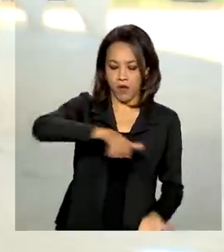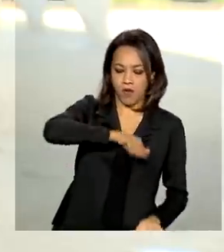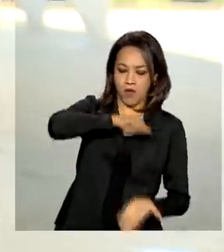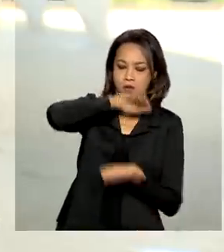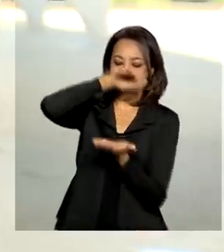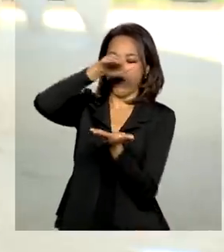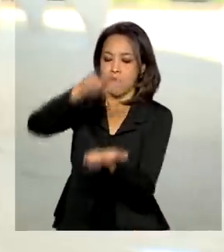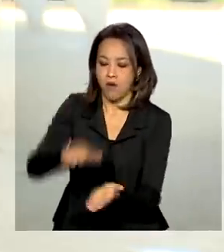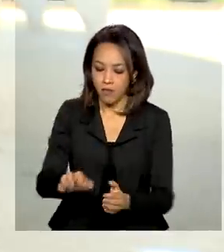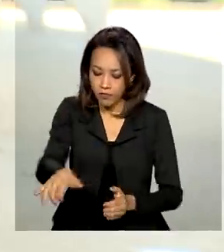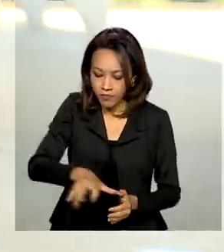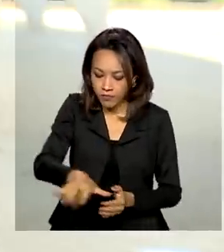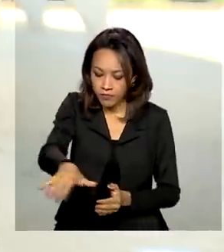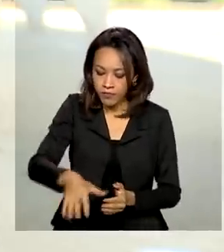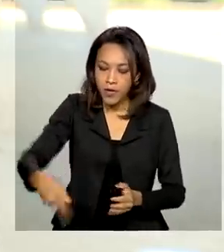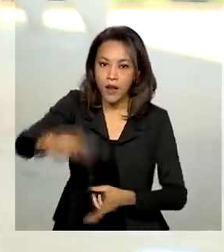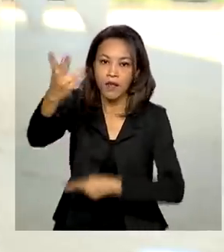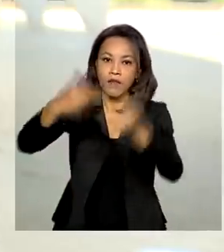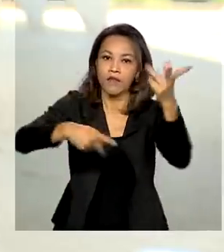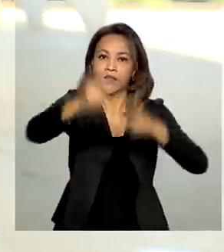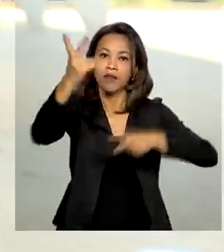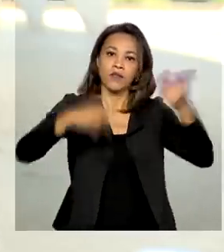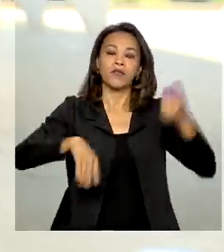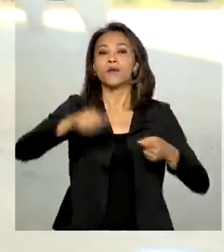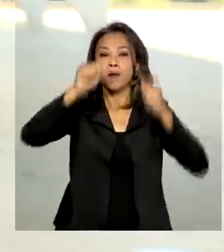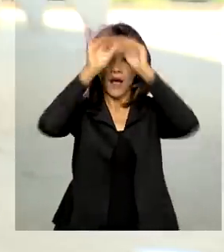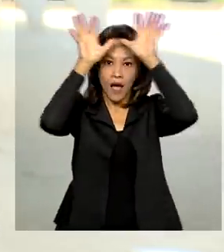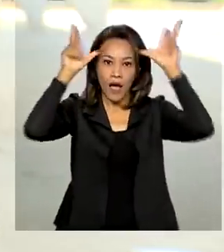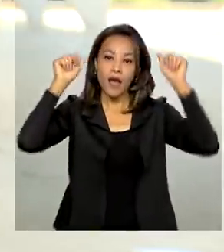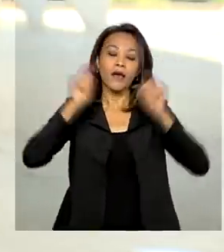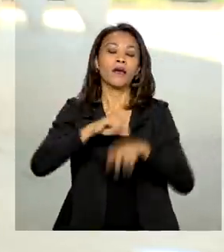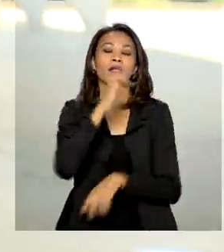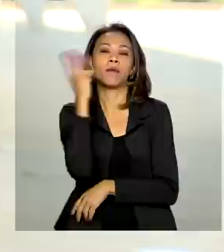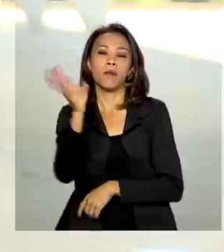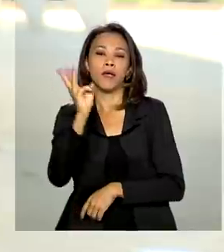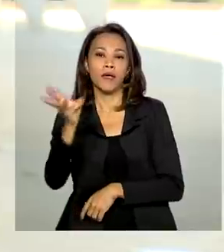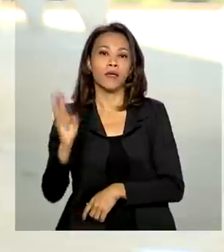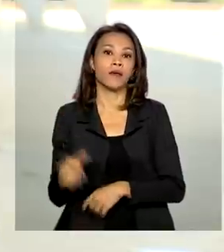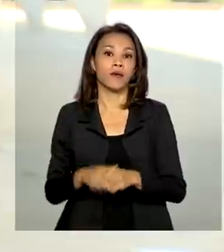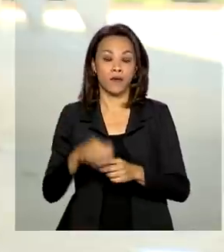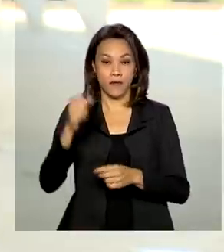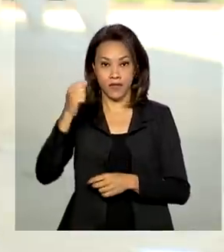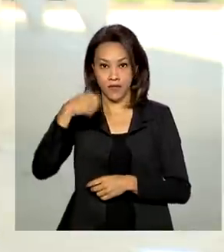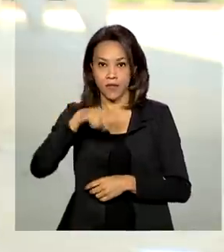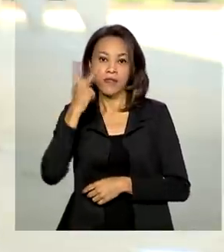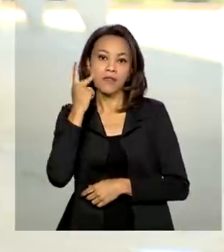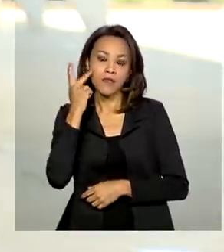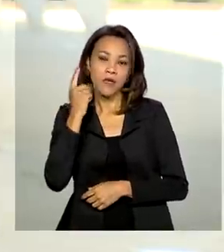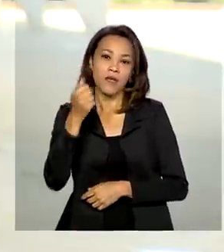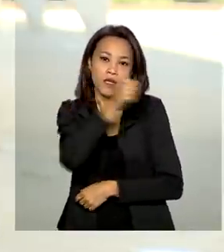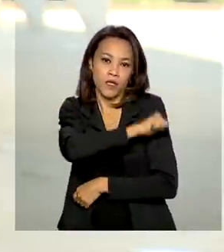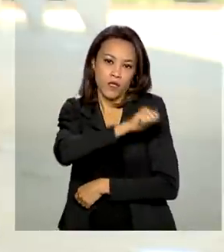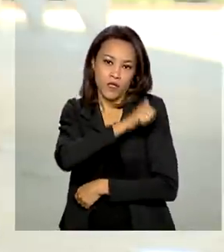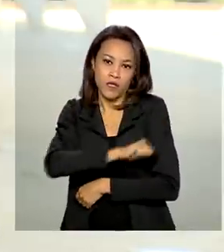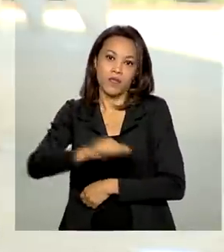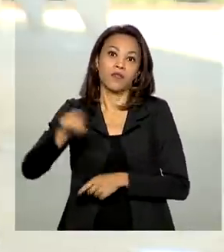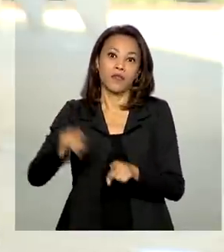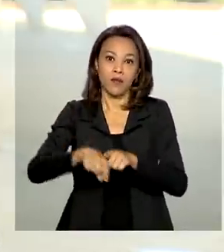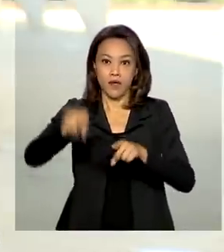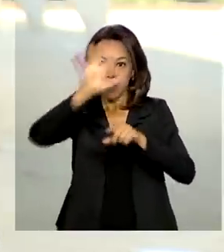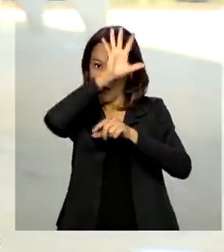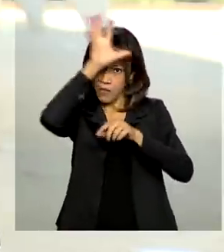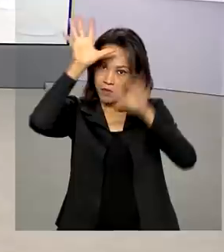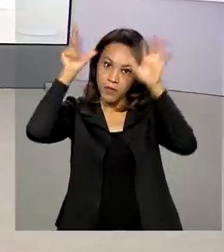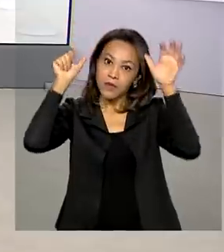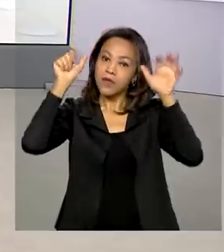estiveram presentes em locais como Acre, Maranhão, Ceará, Rio de Janeiro e Amazonas, nesse reforço durante as eleições.